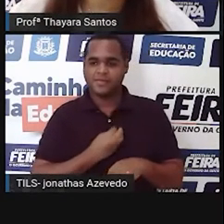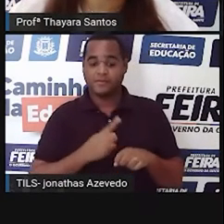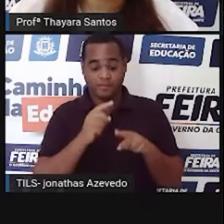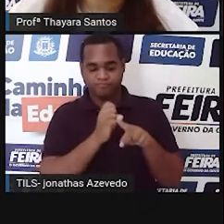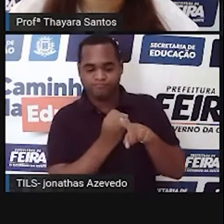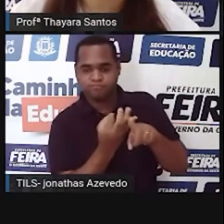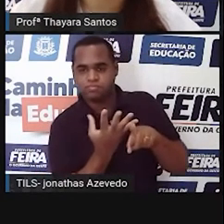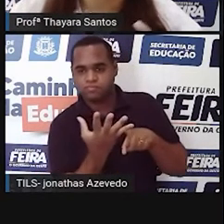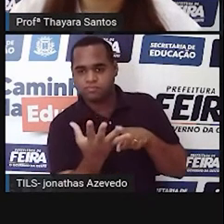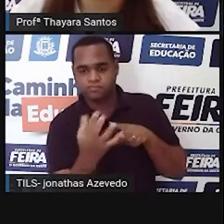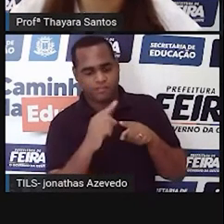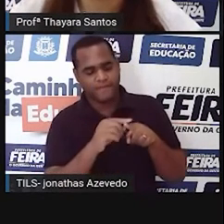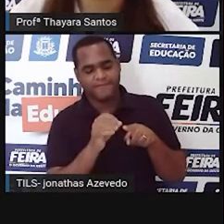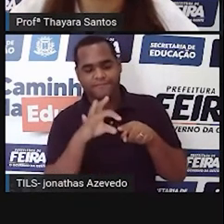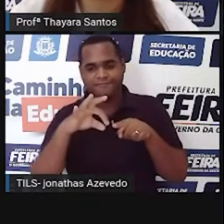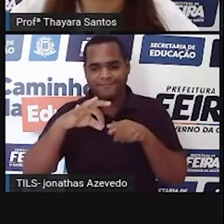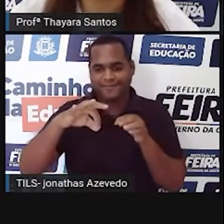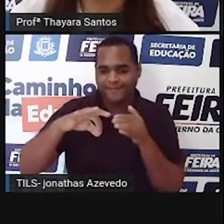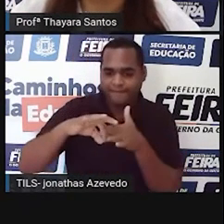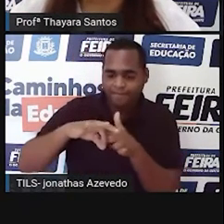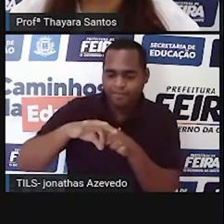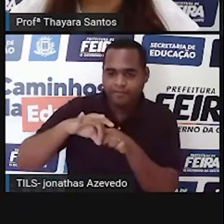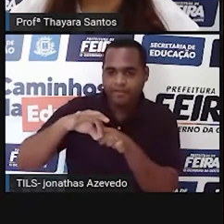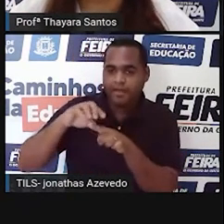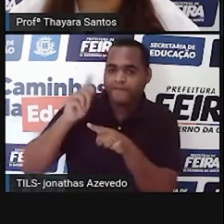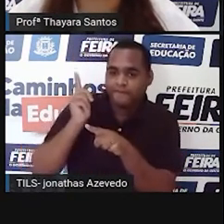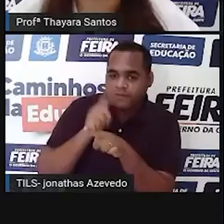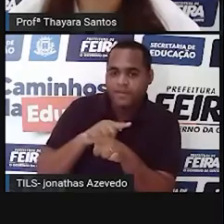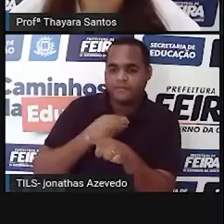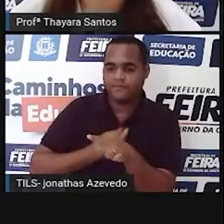fecundação do ovócito e gere um novo descendente ali.